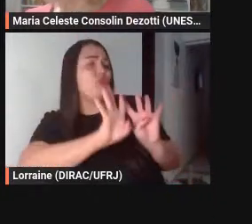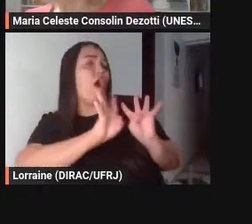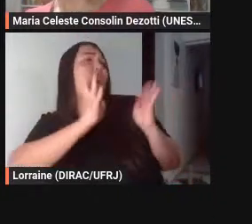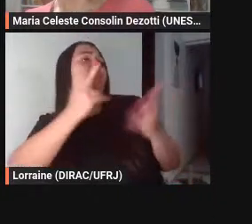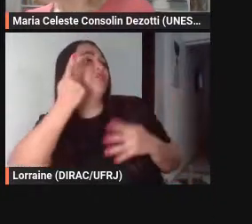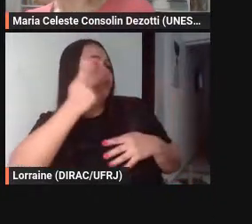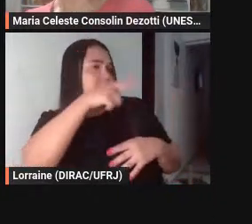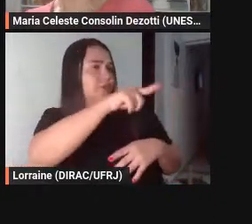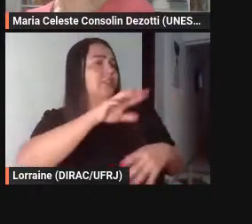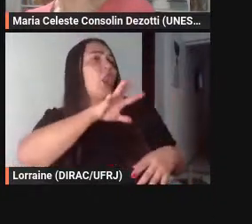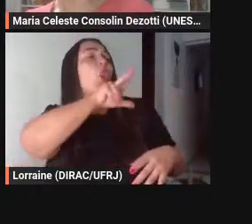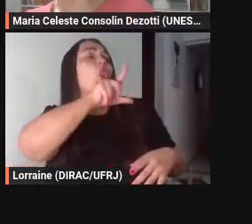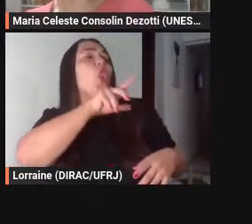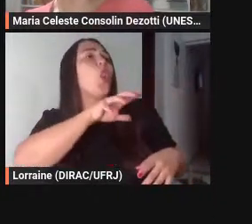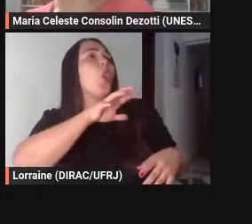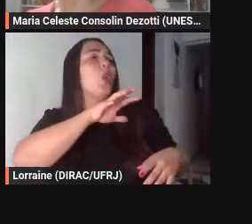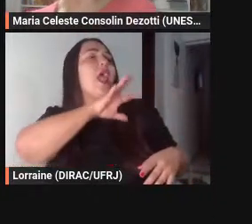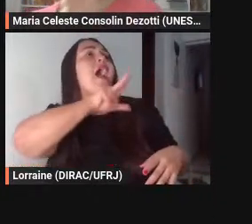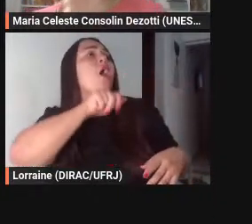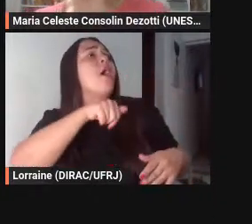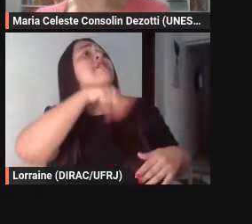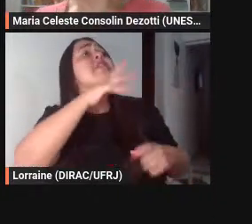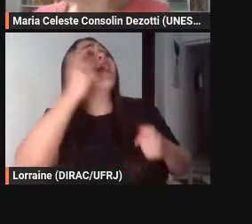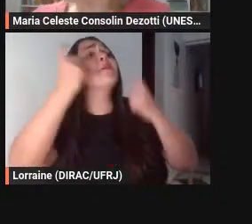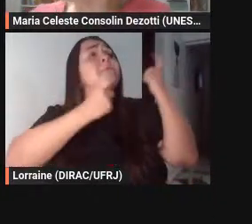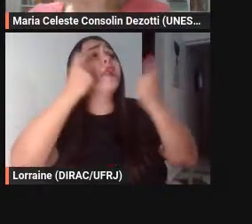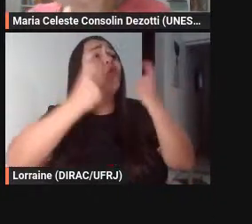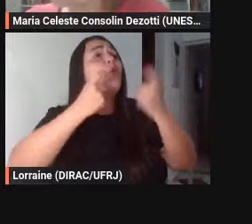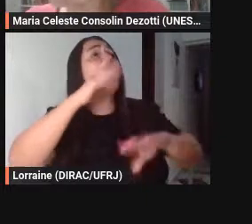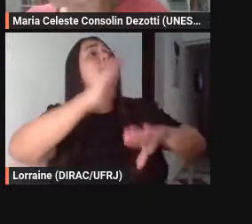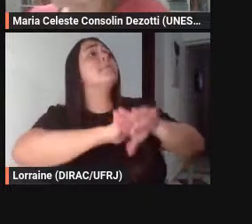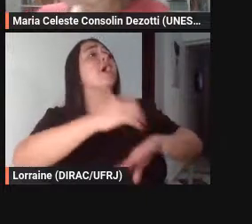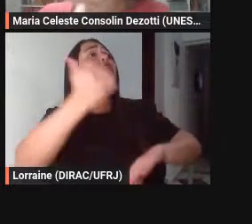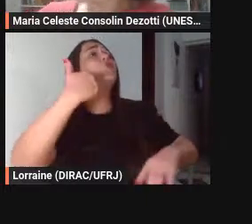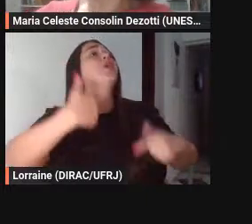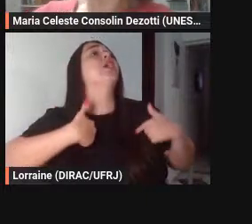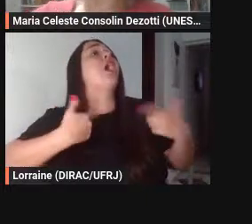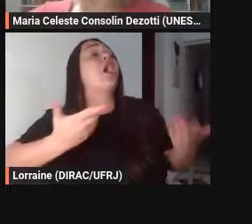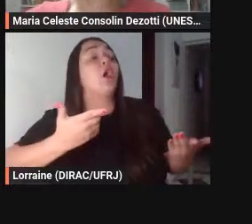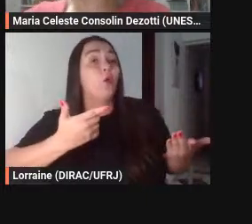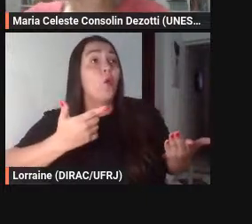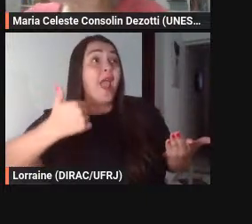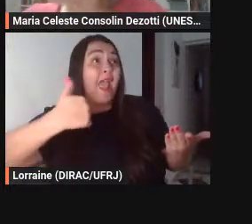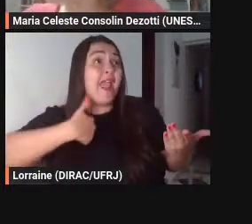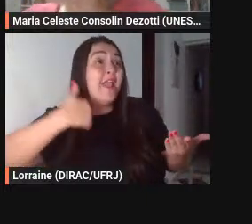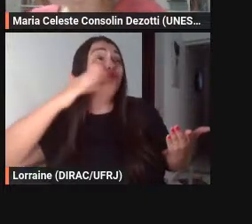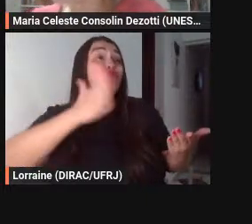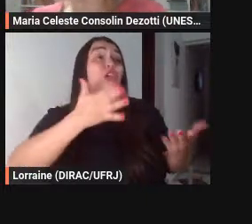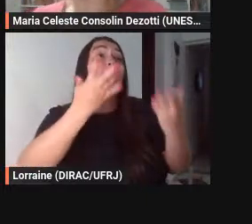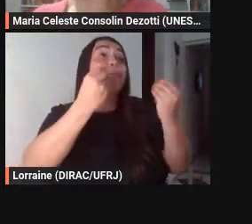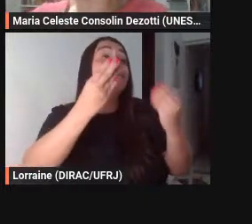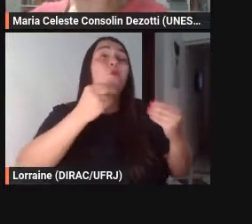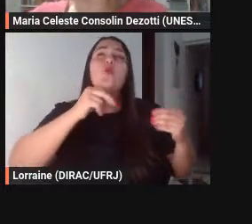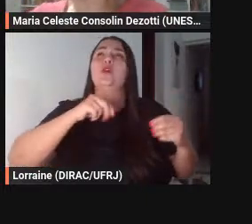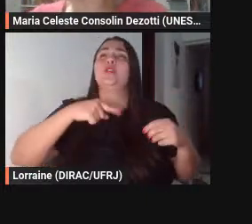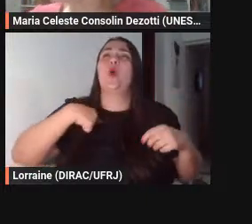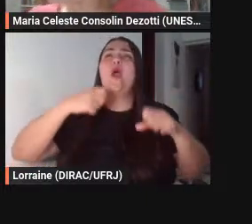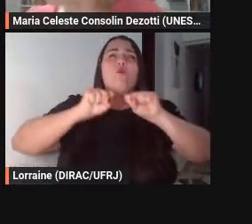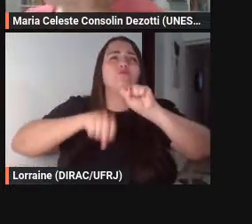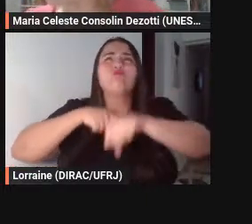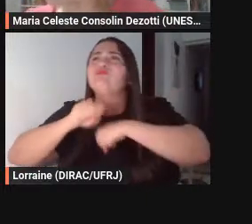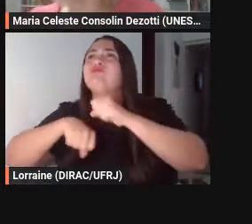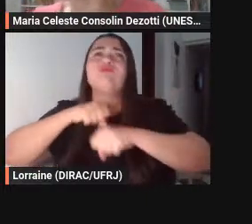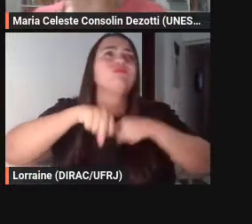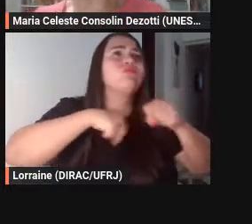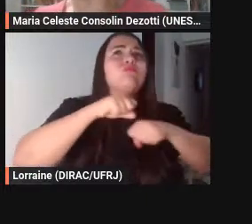quem foi que se preocupou com você tanto quanto eu que andei por toda parte procurando